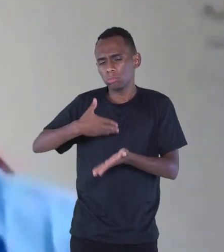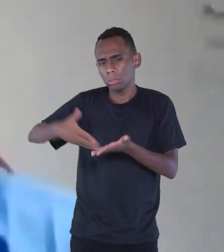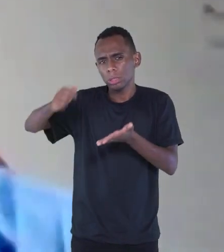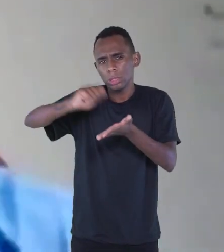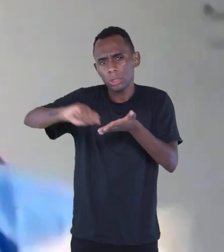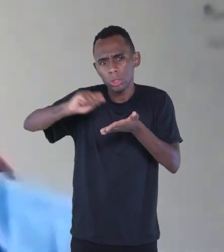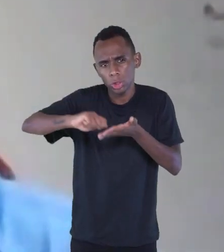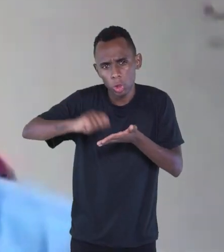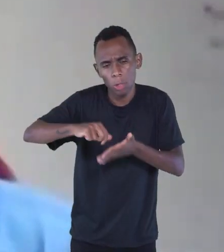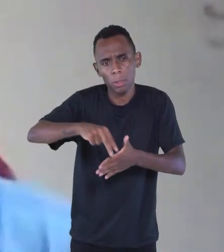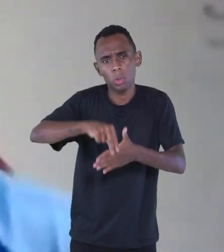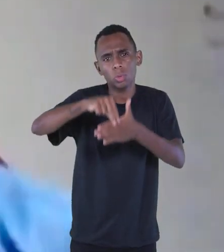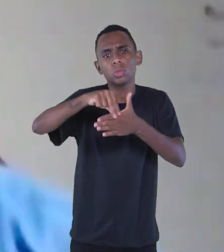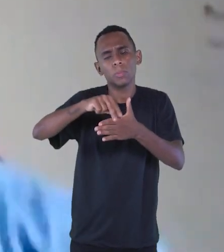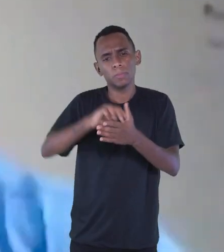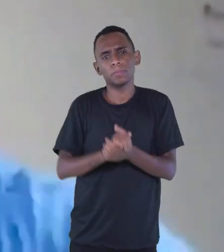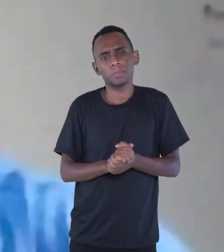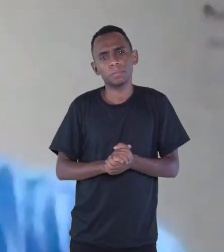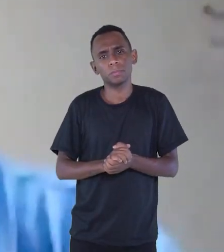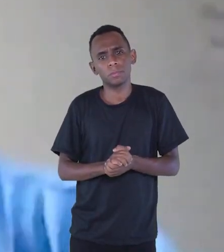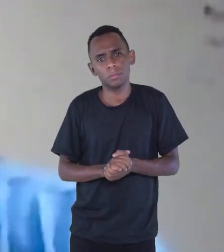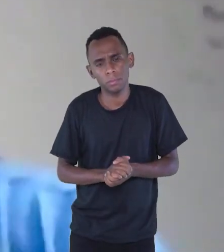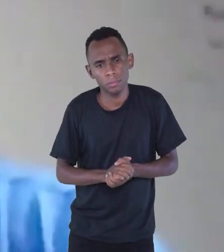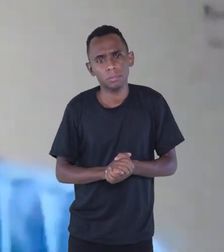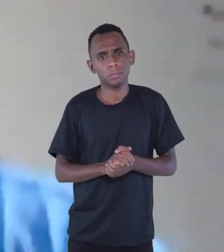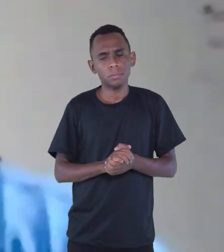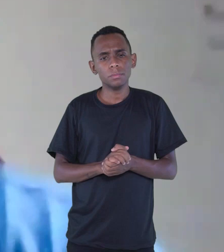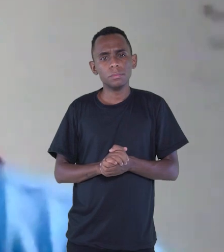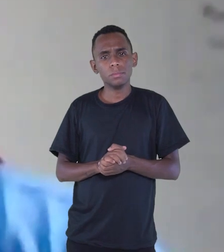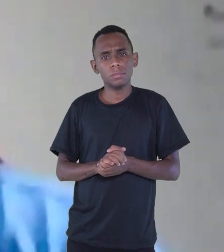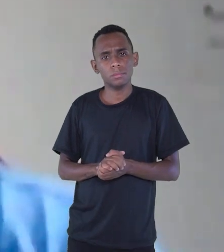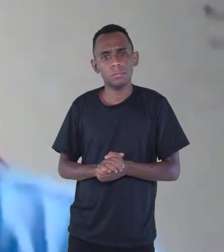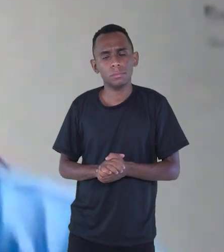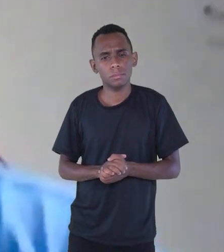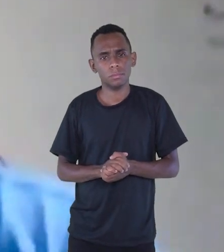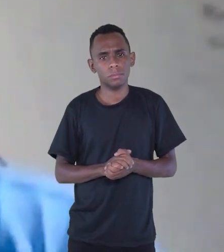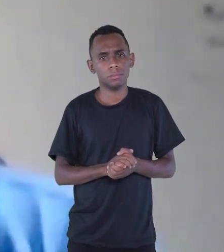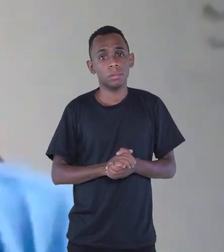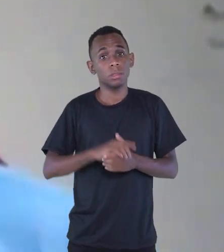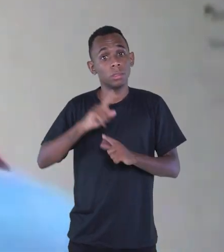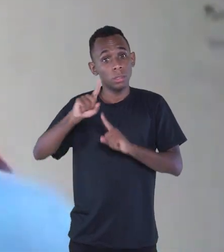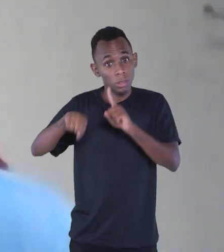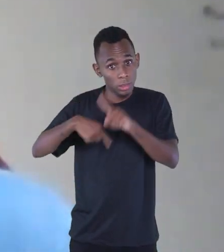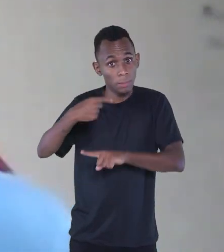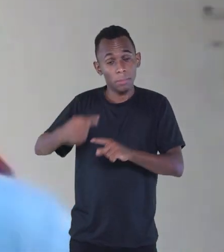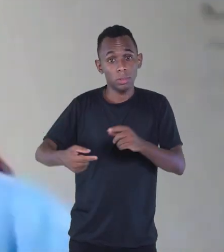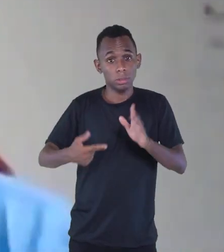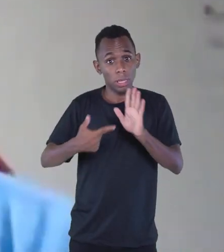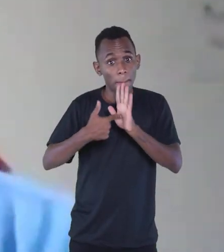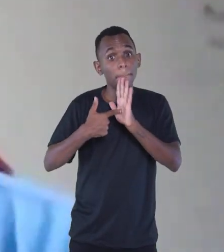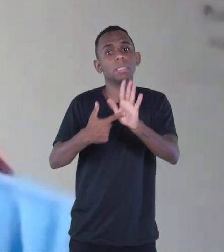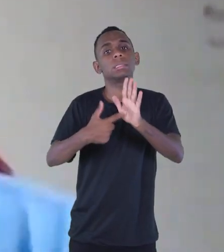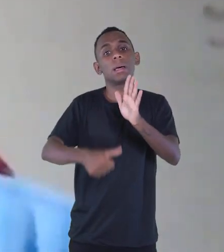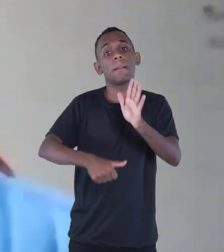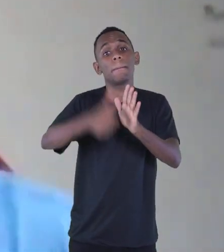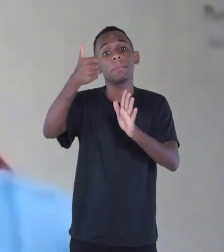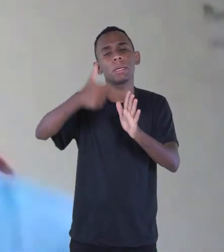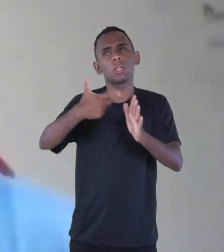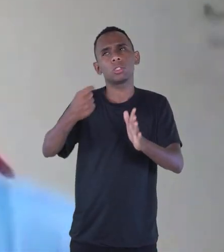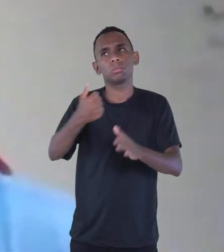o cordel mais sistematicamente. E publico a primeira coleção em 2018.